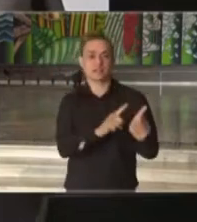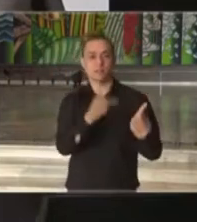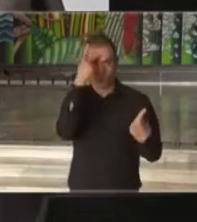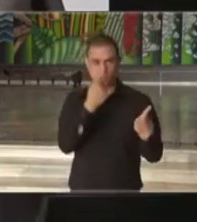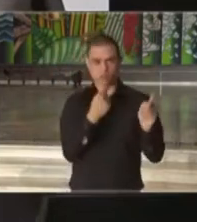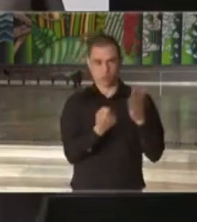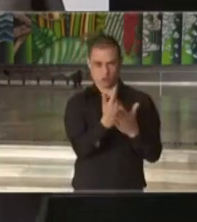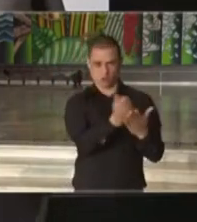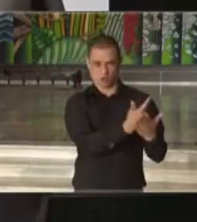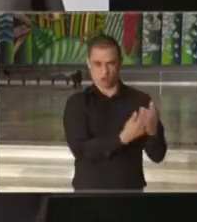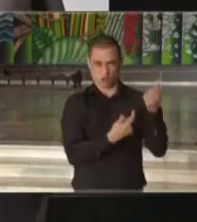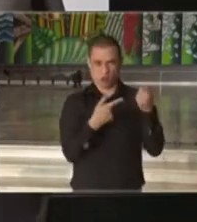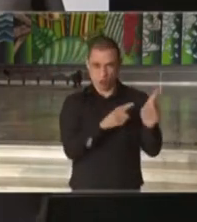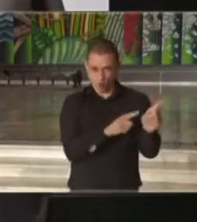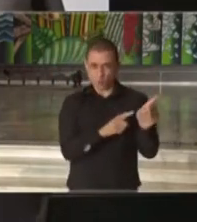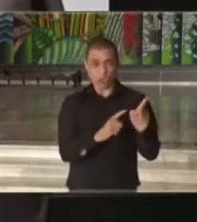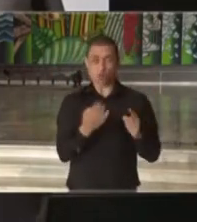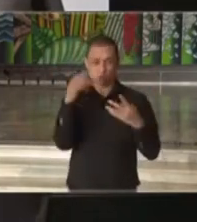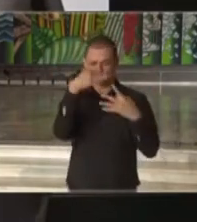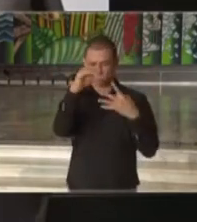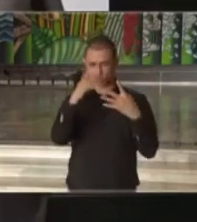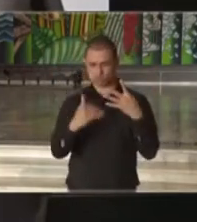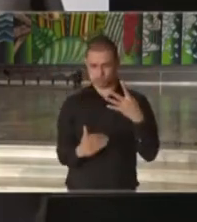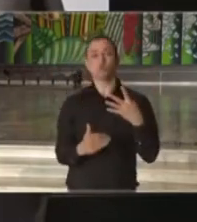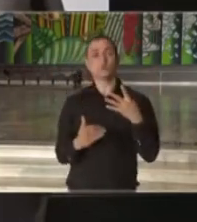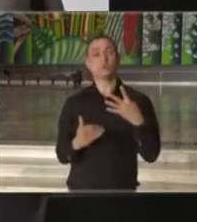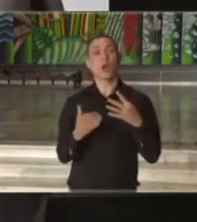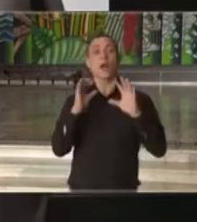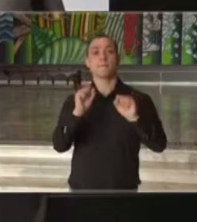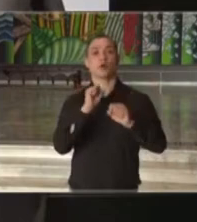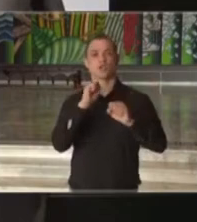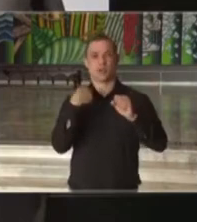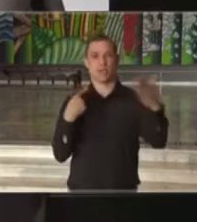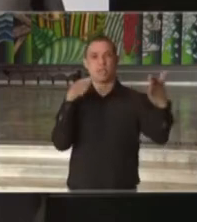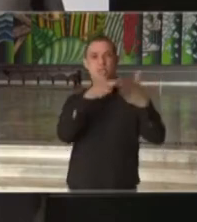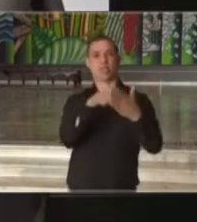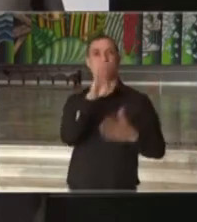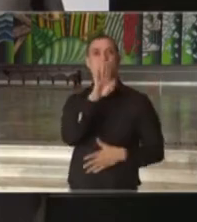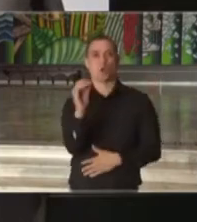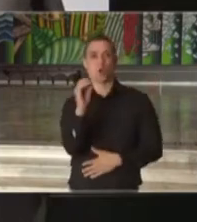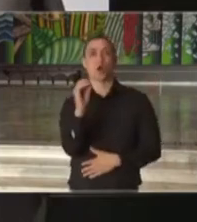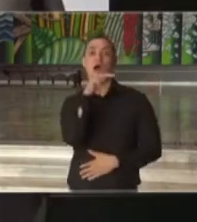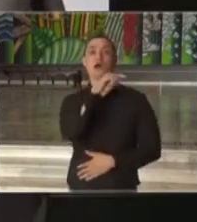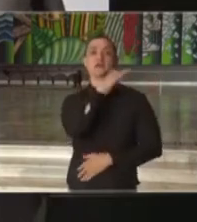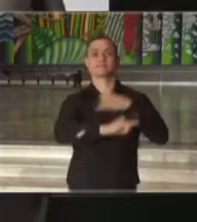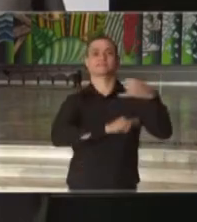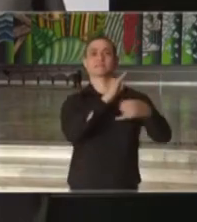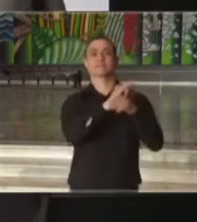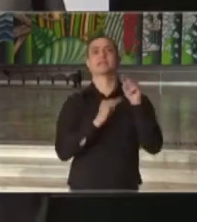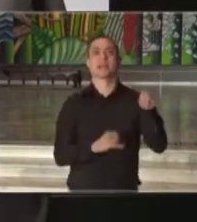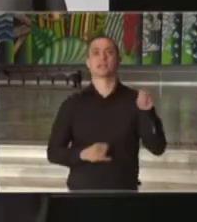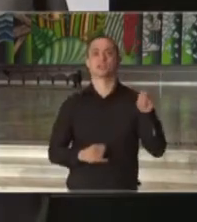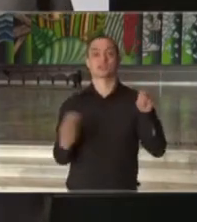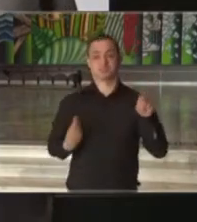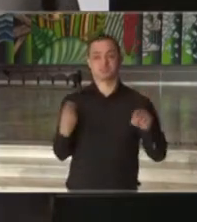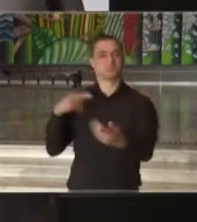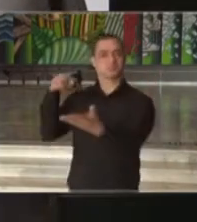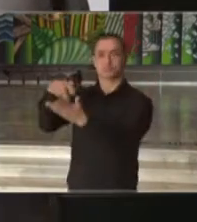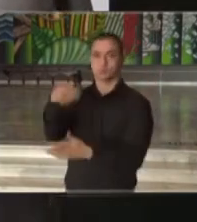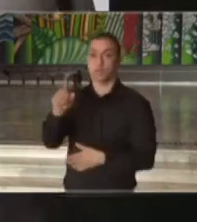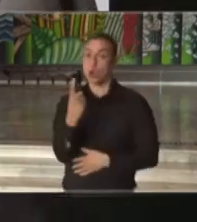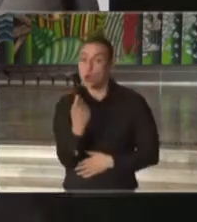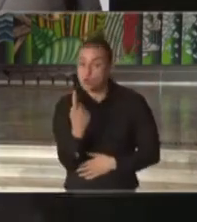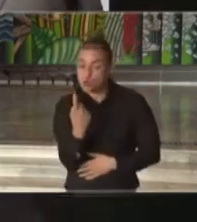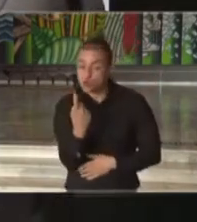Todas essas categorias poderão ser feitas virtualmente através da internet. A única exceção